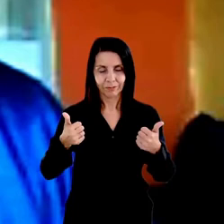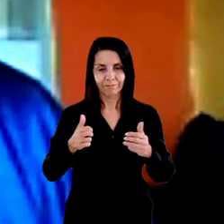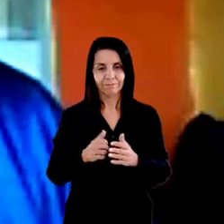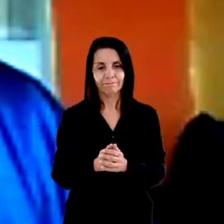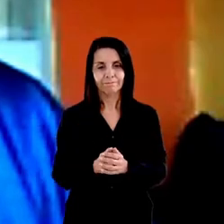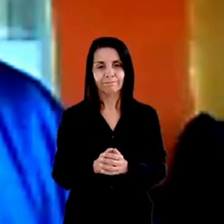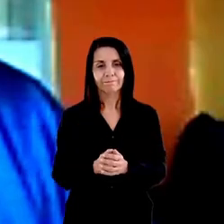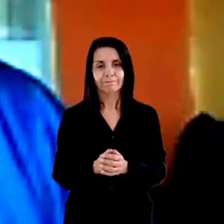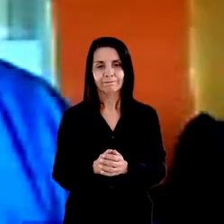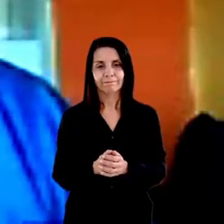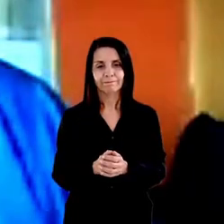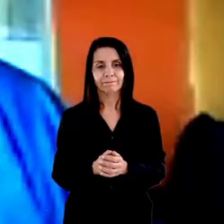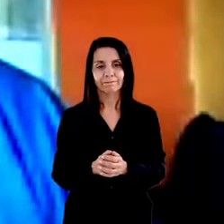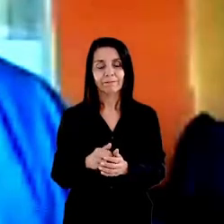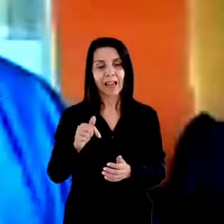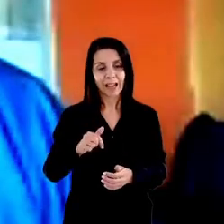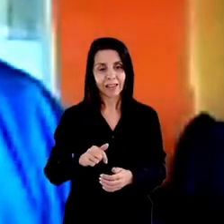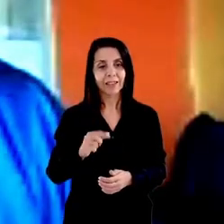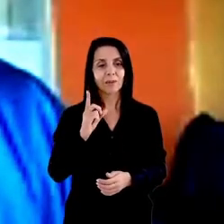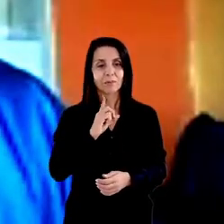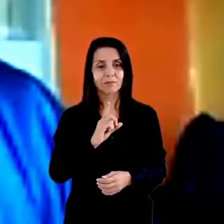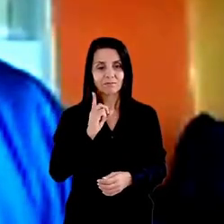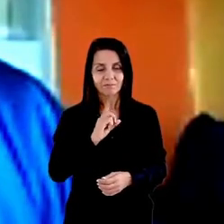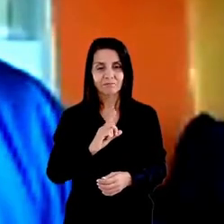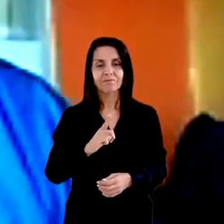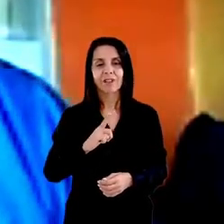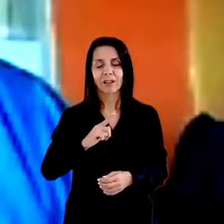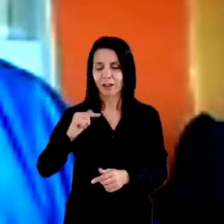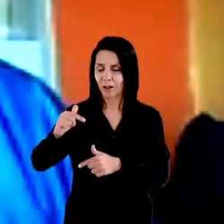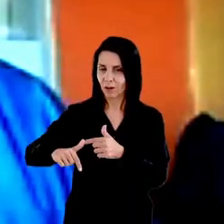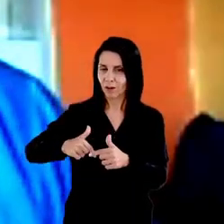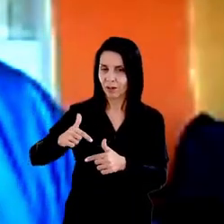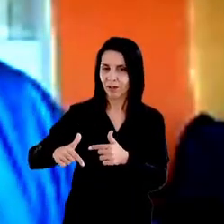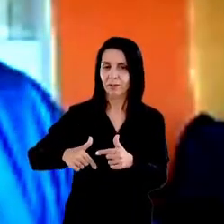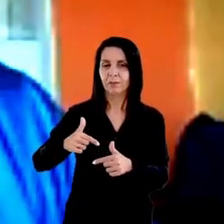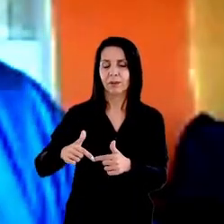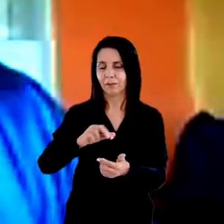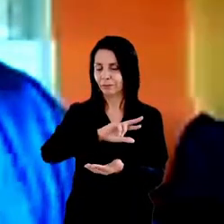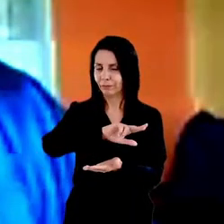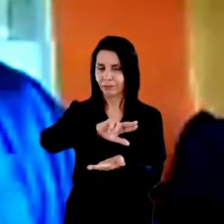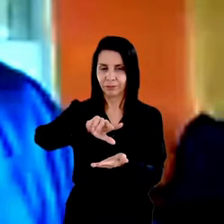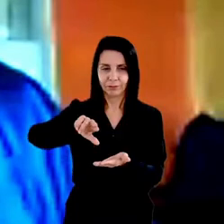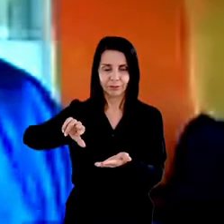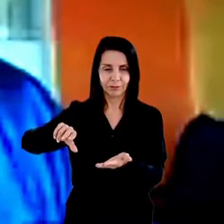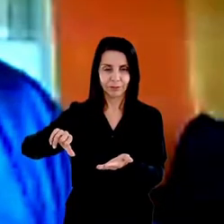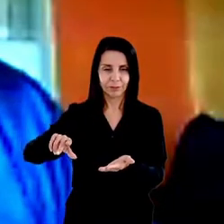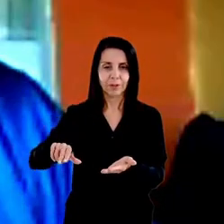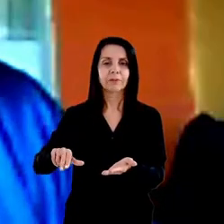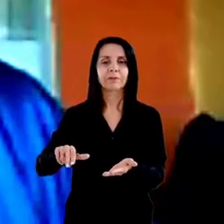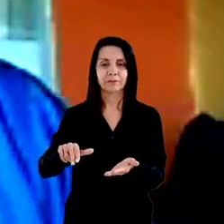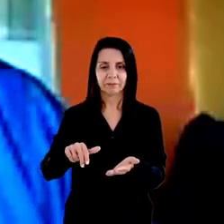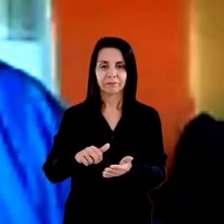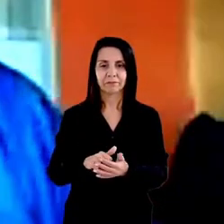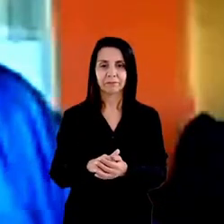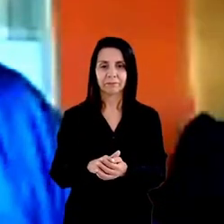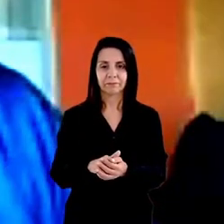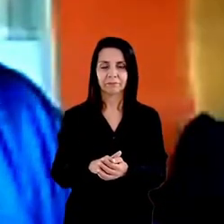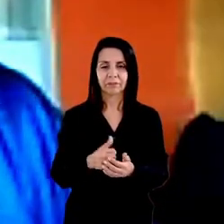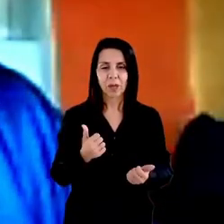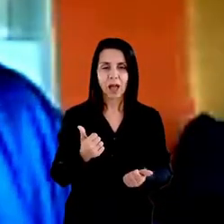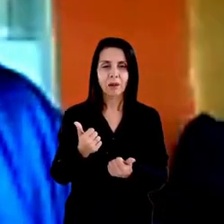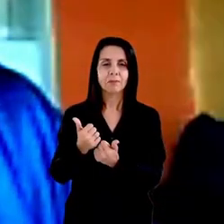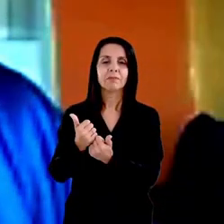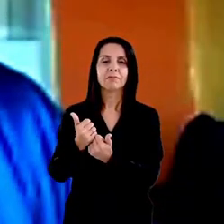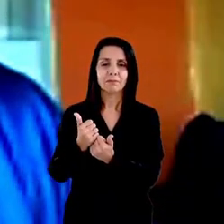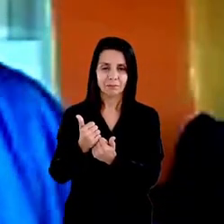projetos do Ministério Público do Trabalho do CAOMA do CAO do Meio Ambiente isso em apoio